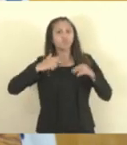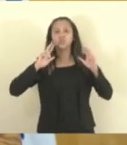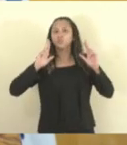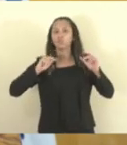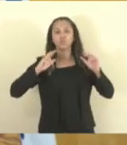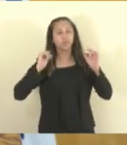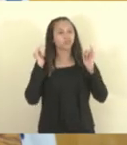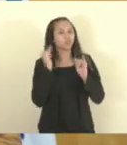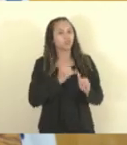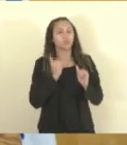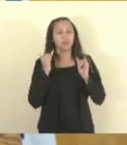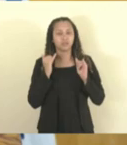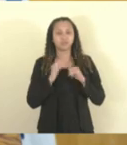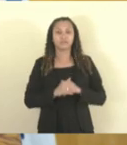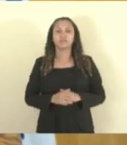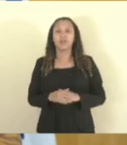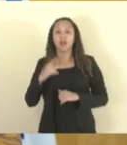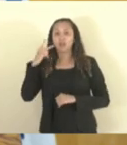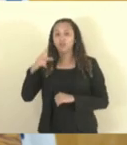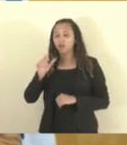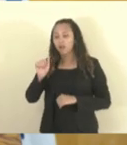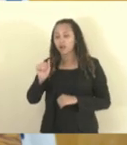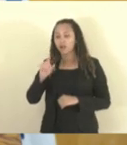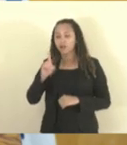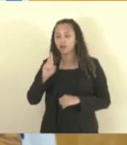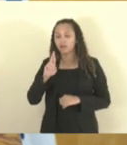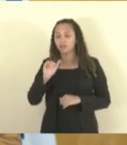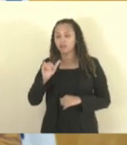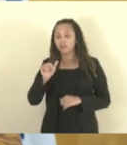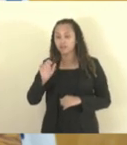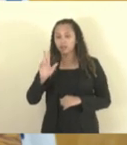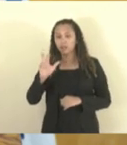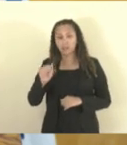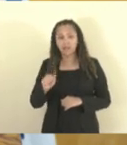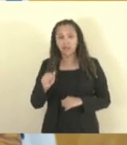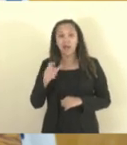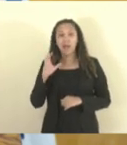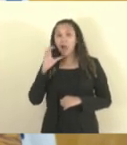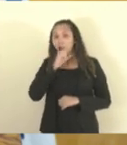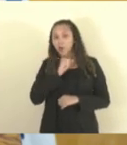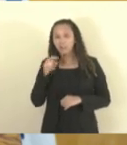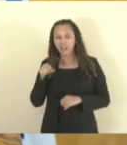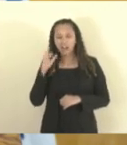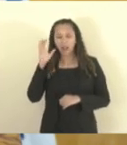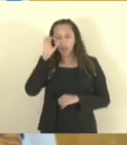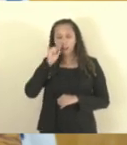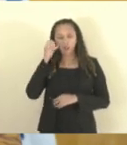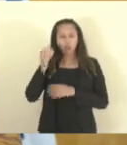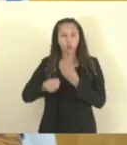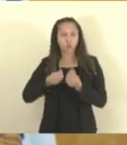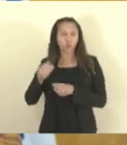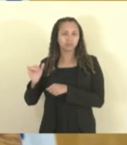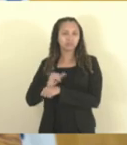começou como oposição. Rapidinho aprendeu modos operantes da família real.